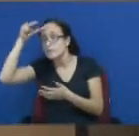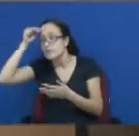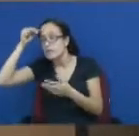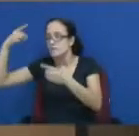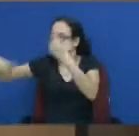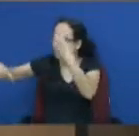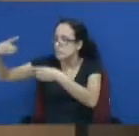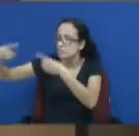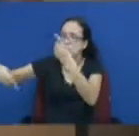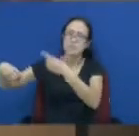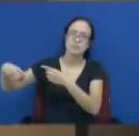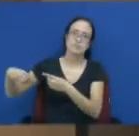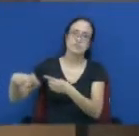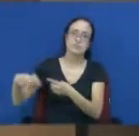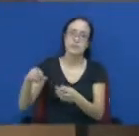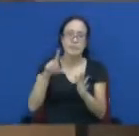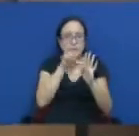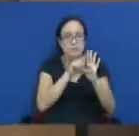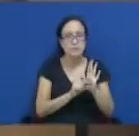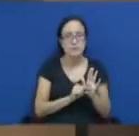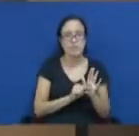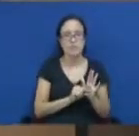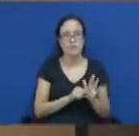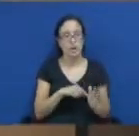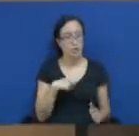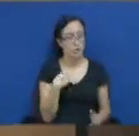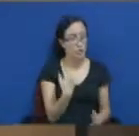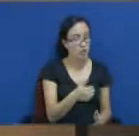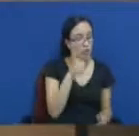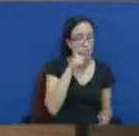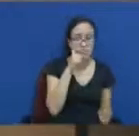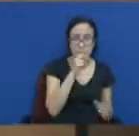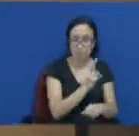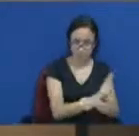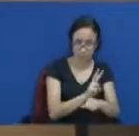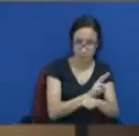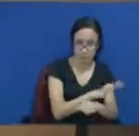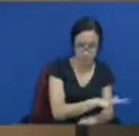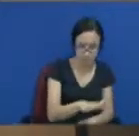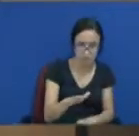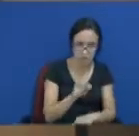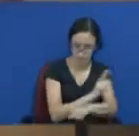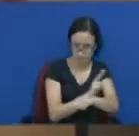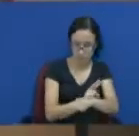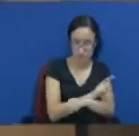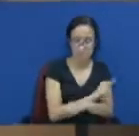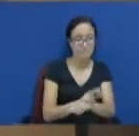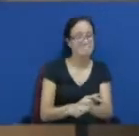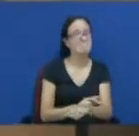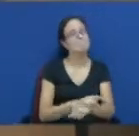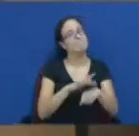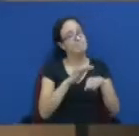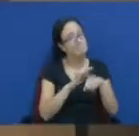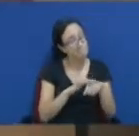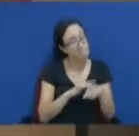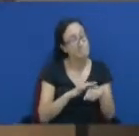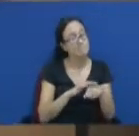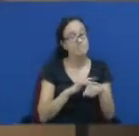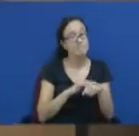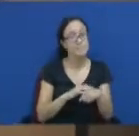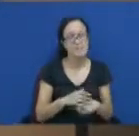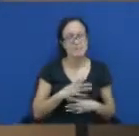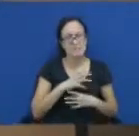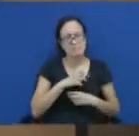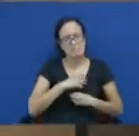da jornada. As monitores estão ficando doentes, é problemas de lombalgia, é problema de